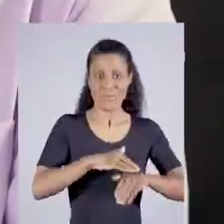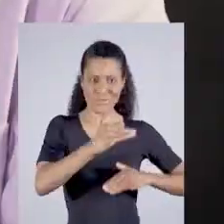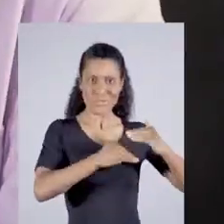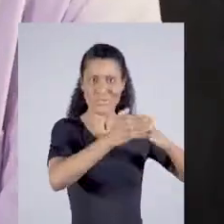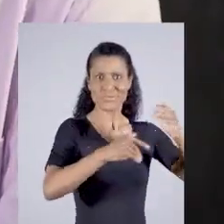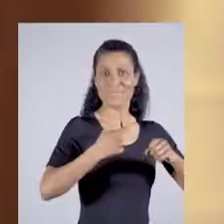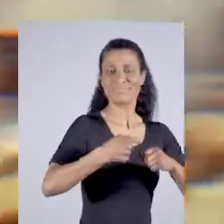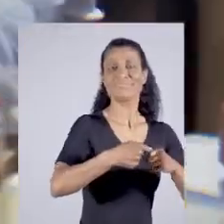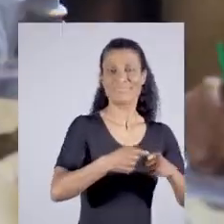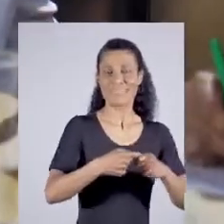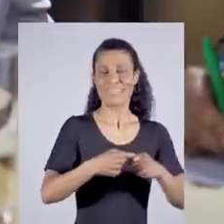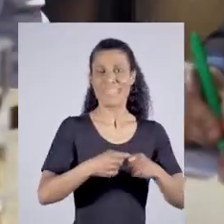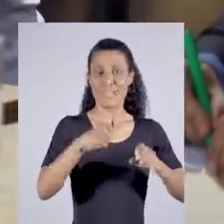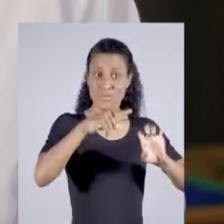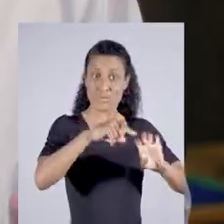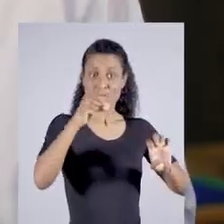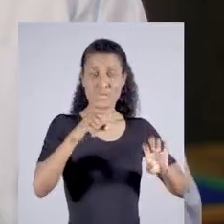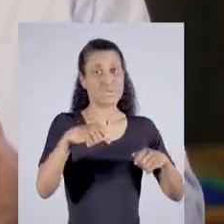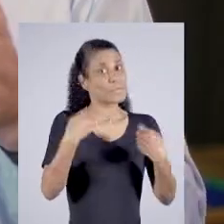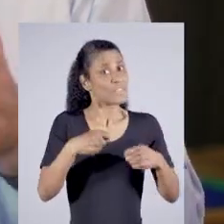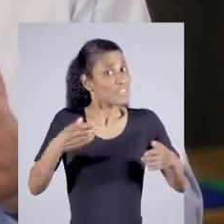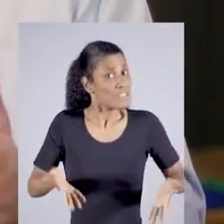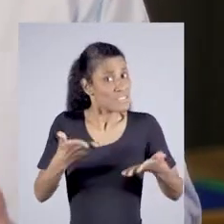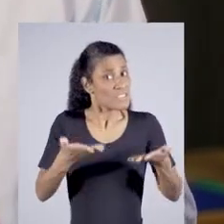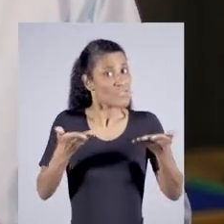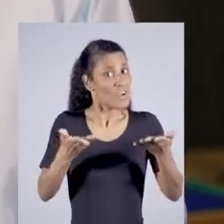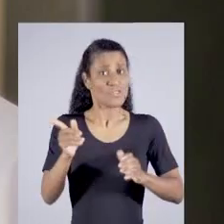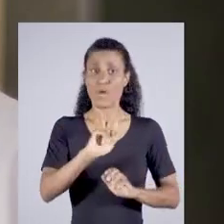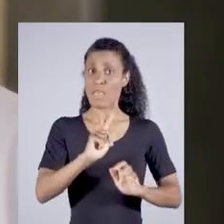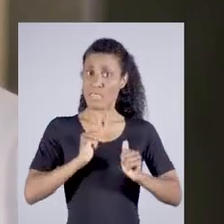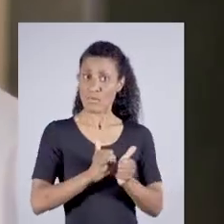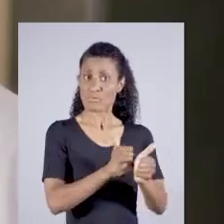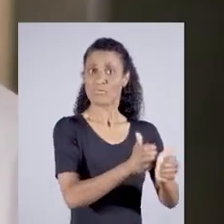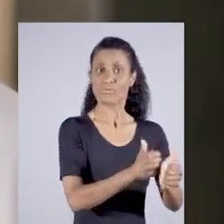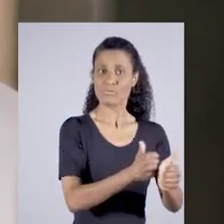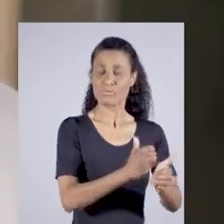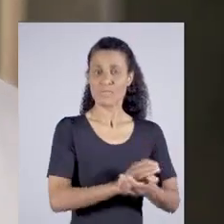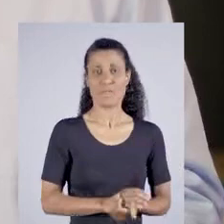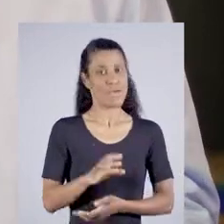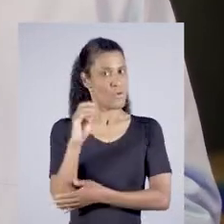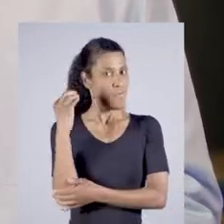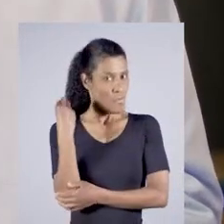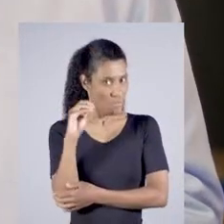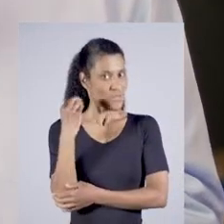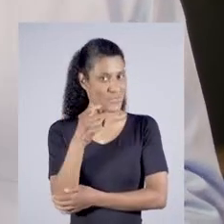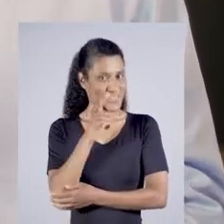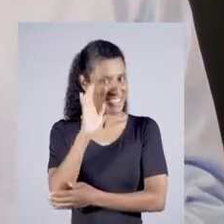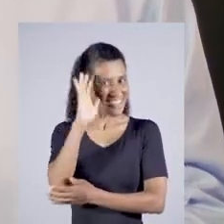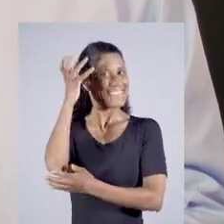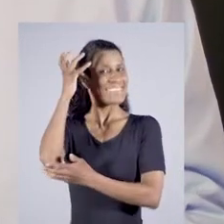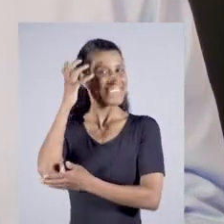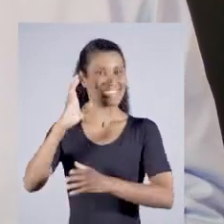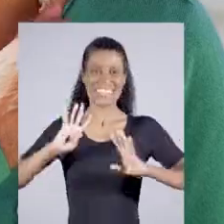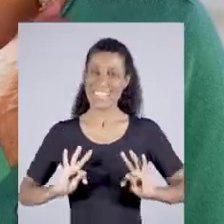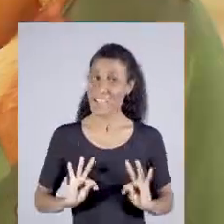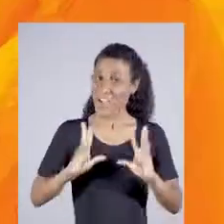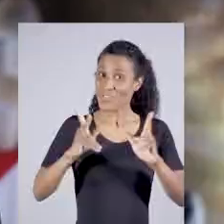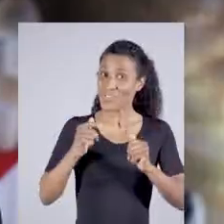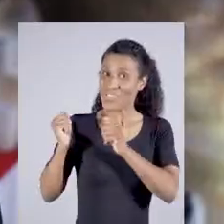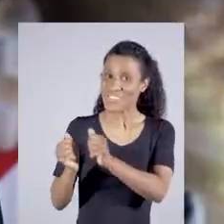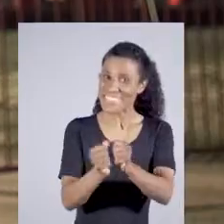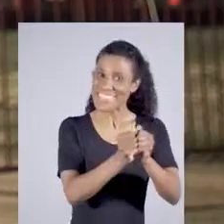destravar a cidade. Quem empreende precisa ser incentivado e não perseguido. Porto Alegre tem solução.